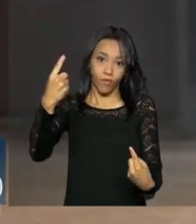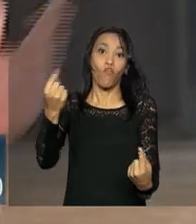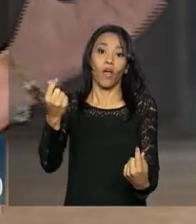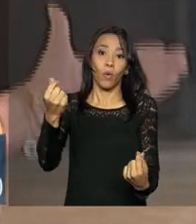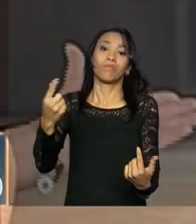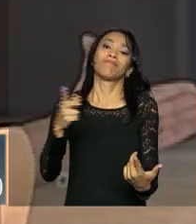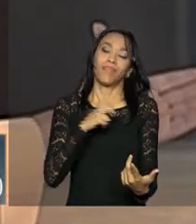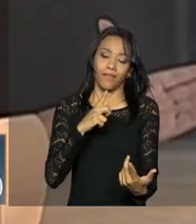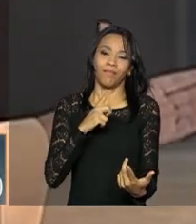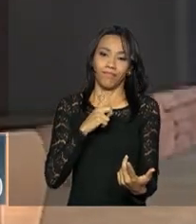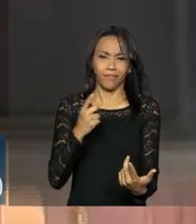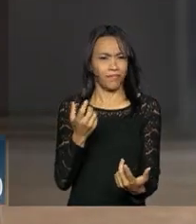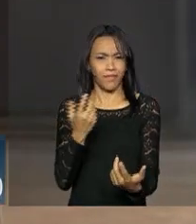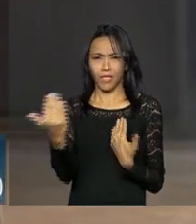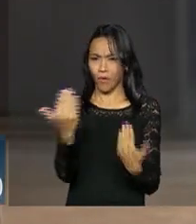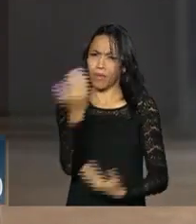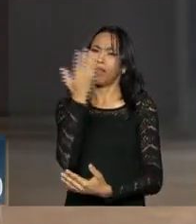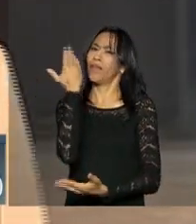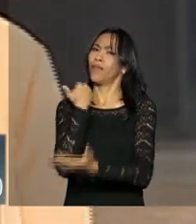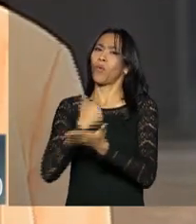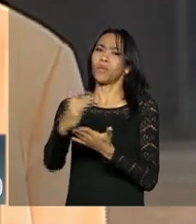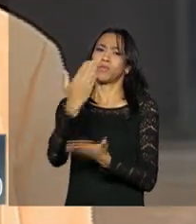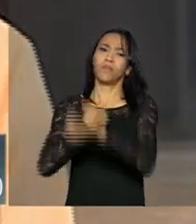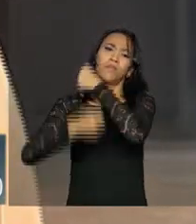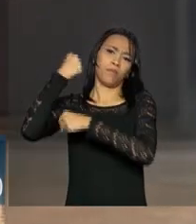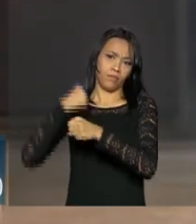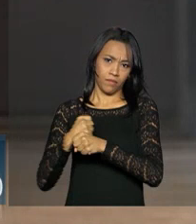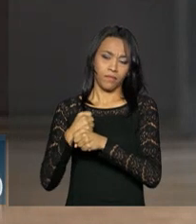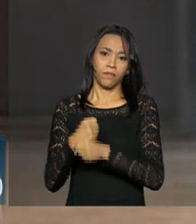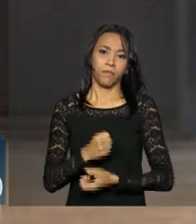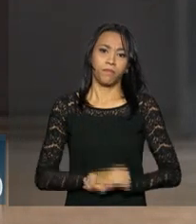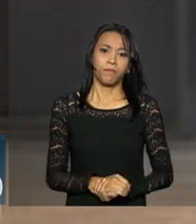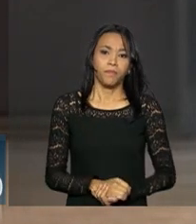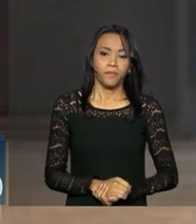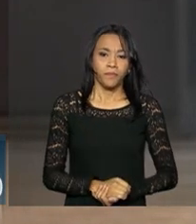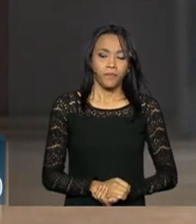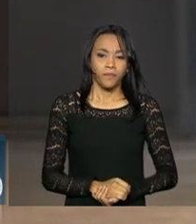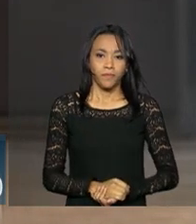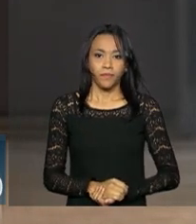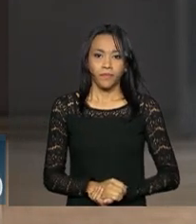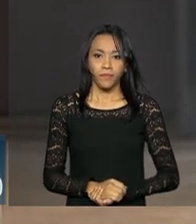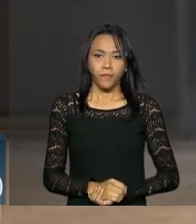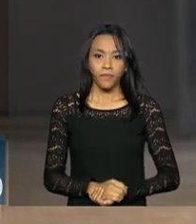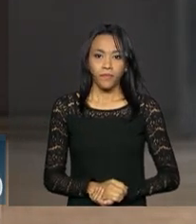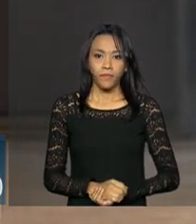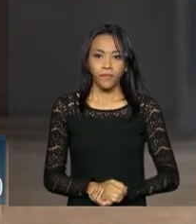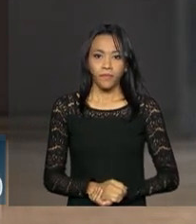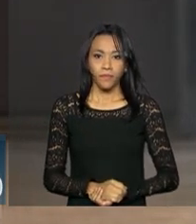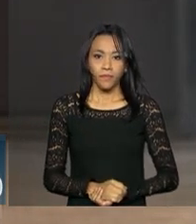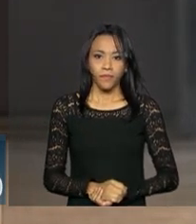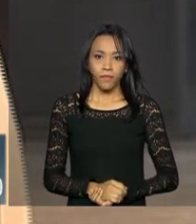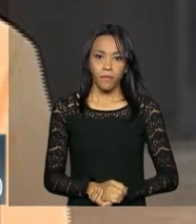nós sabemos que existe isso desde o ano passado. Mas isso pode avalar a sensibilidade da empresa, no momento, que está...